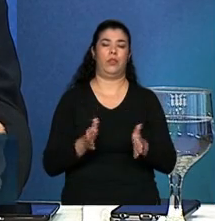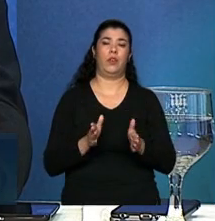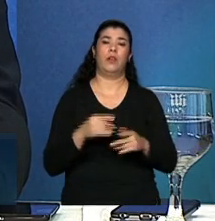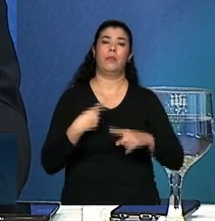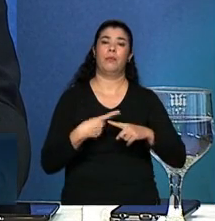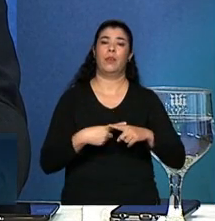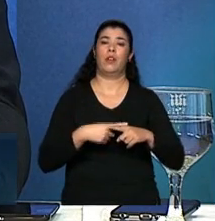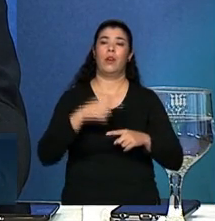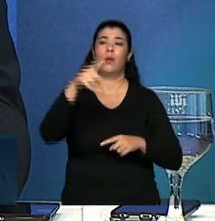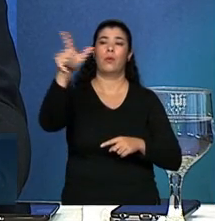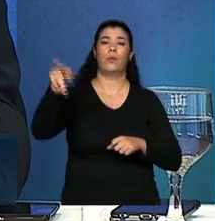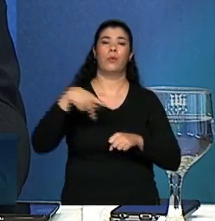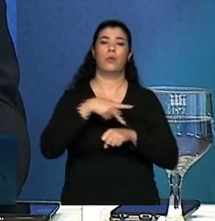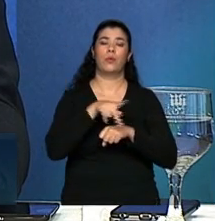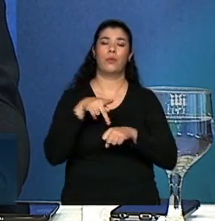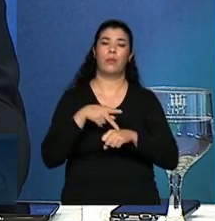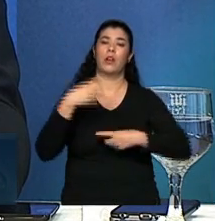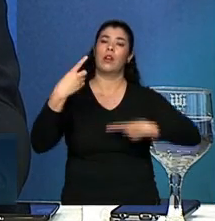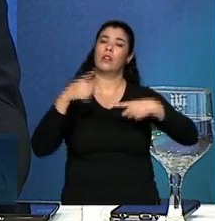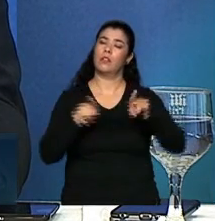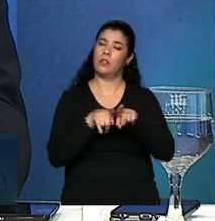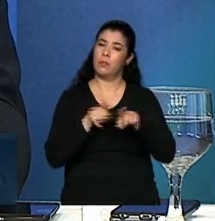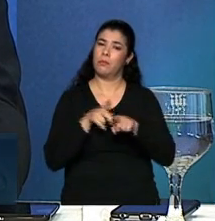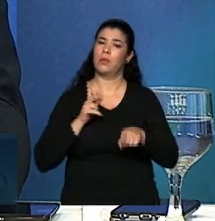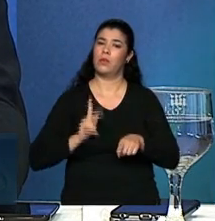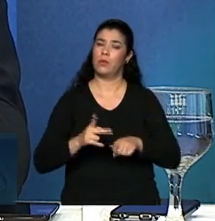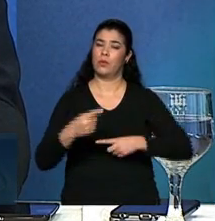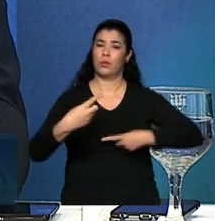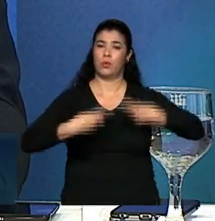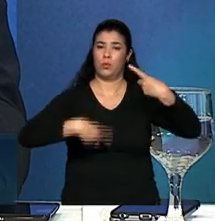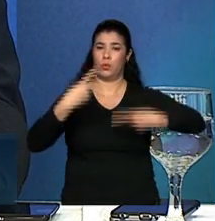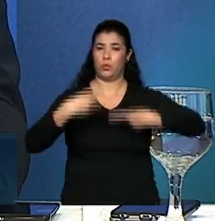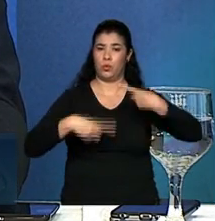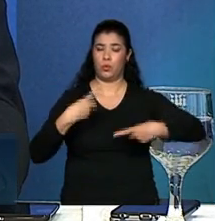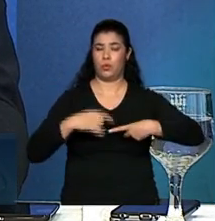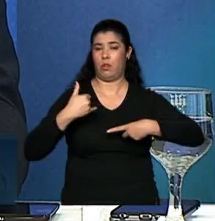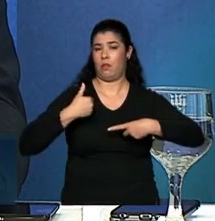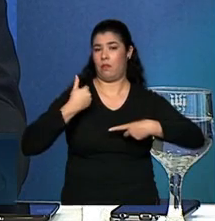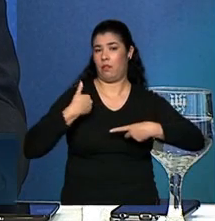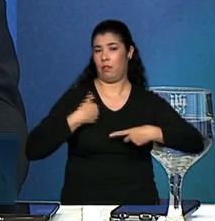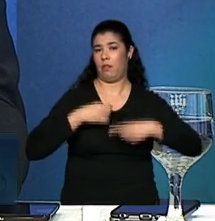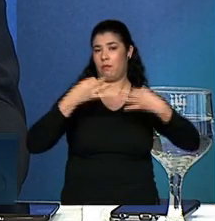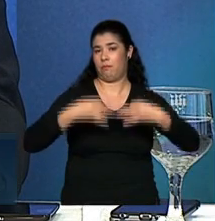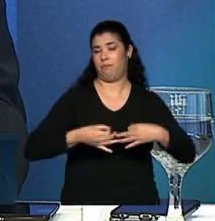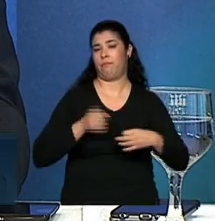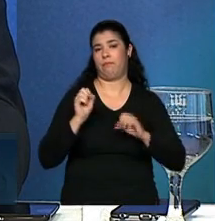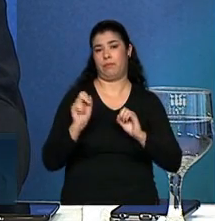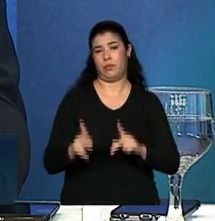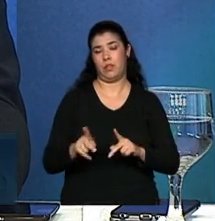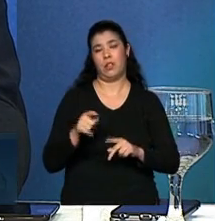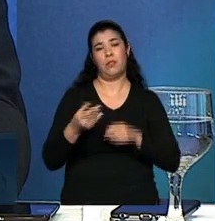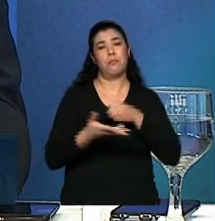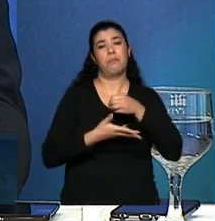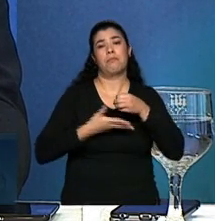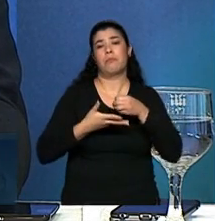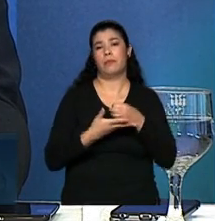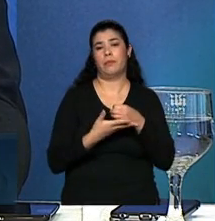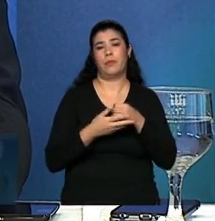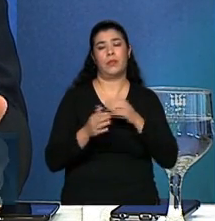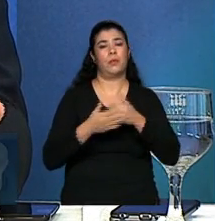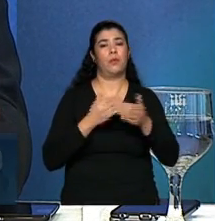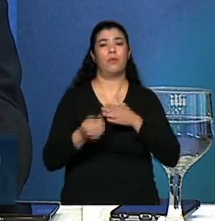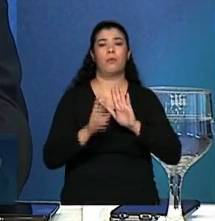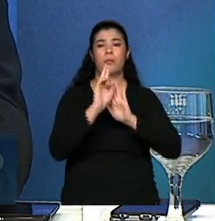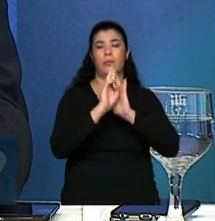discussão países que tem idade mínima também estão discutindo a alteração gradual dessa idade mínima. Então é mais um princípio. Seja qual for a